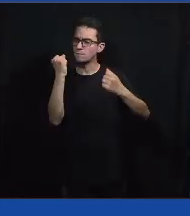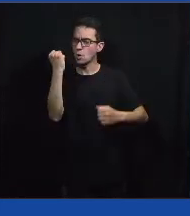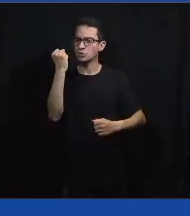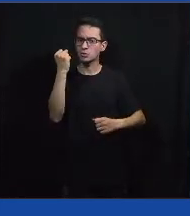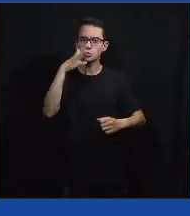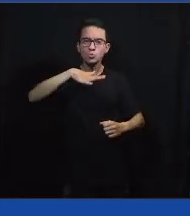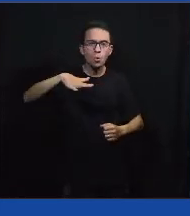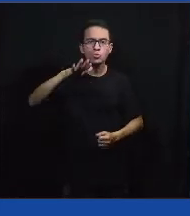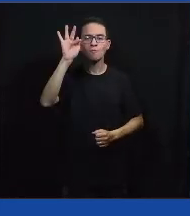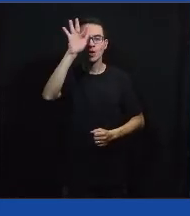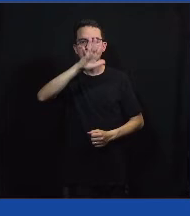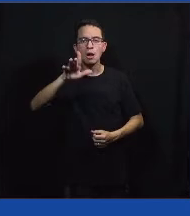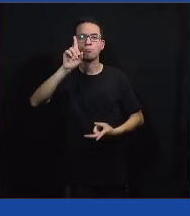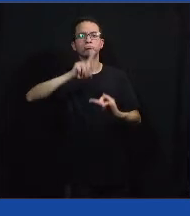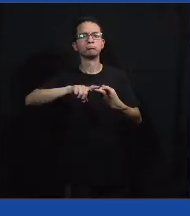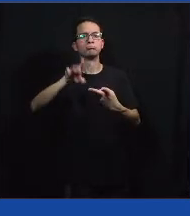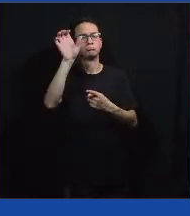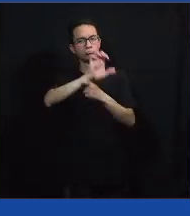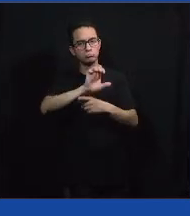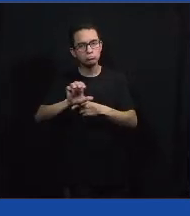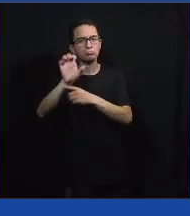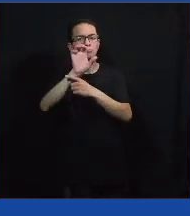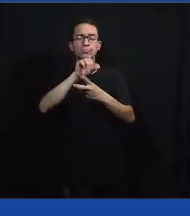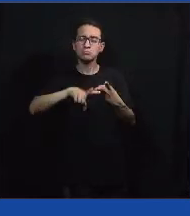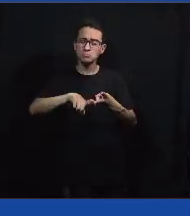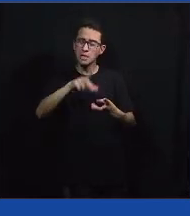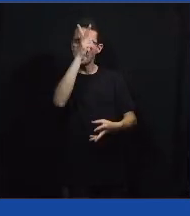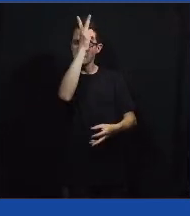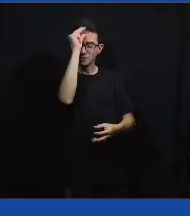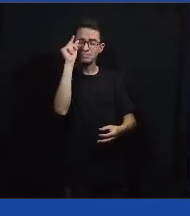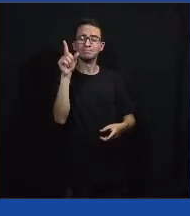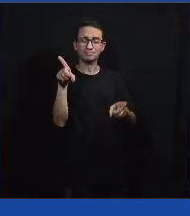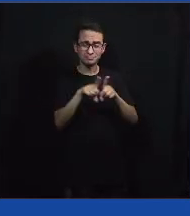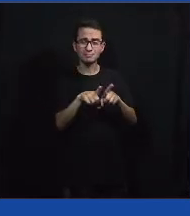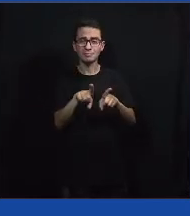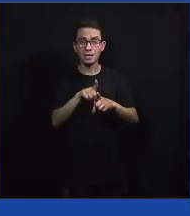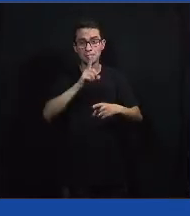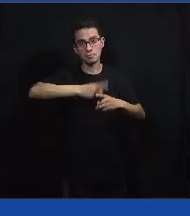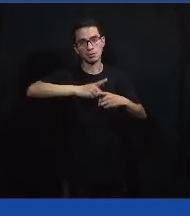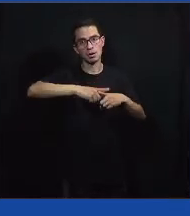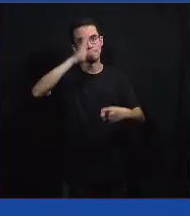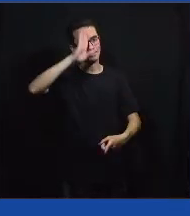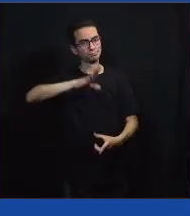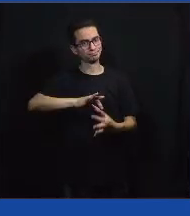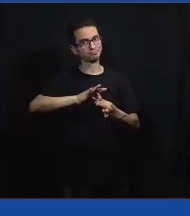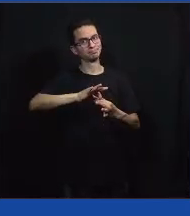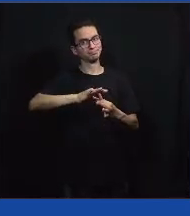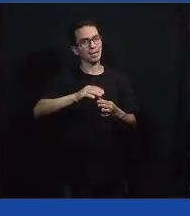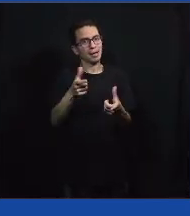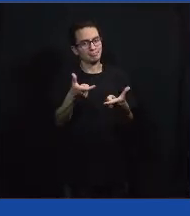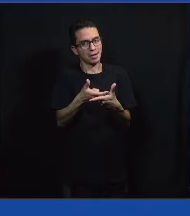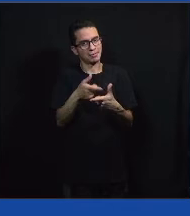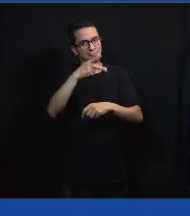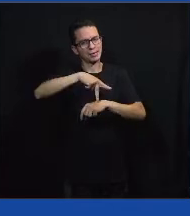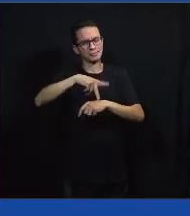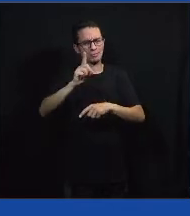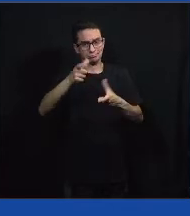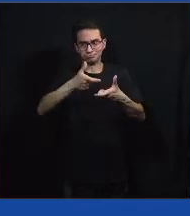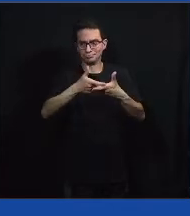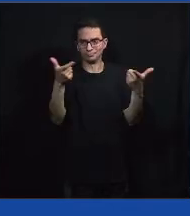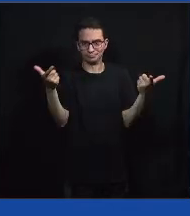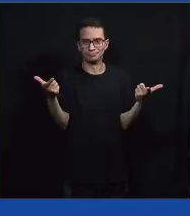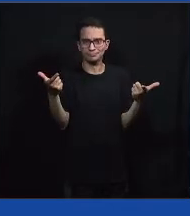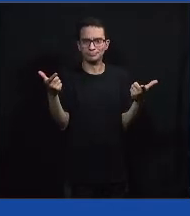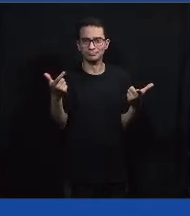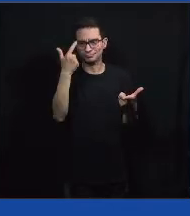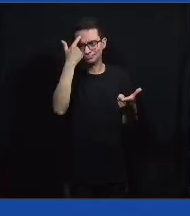federais, estaduais e municipais. O Brasil é grande o suficiente para ter muita gente envolvida e empenhada no